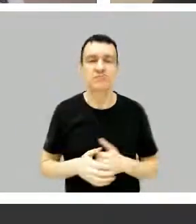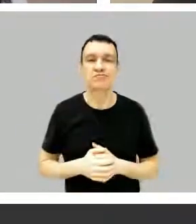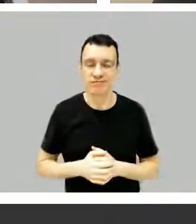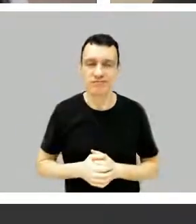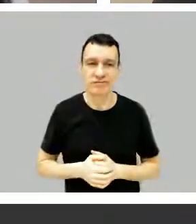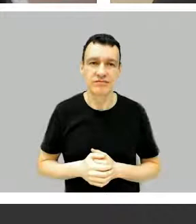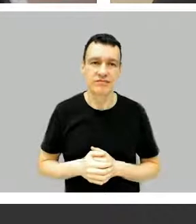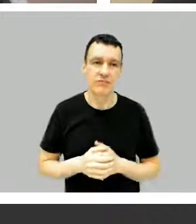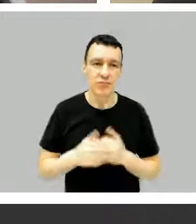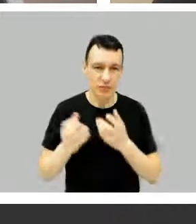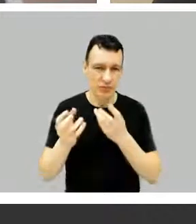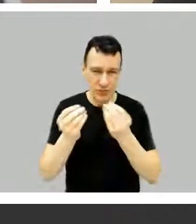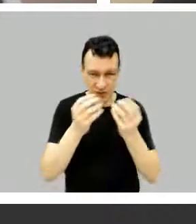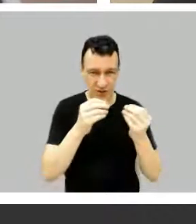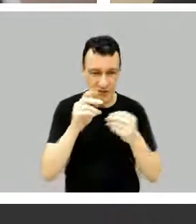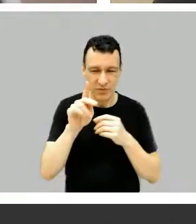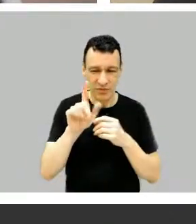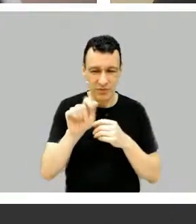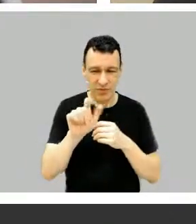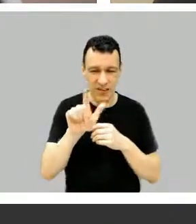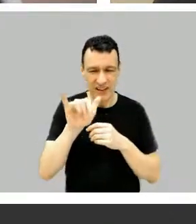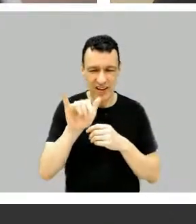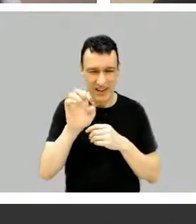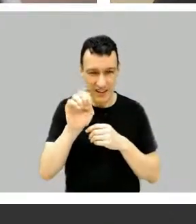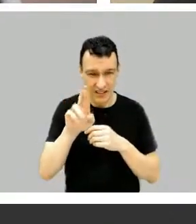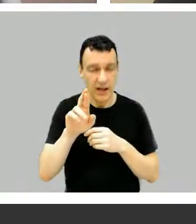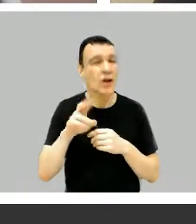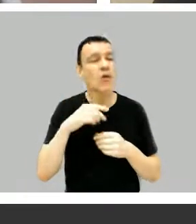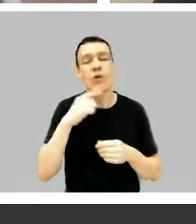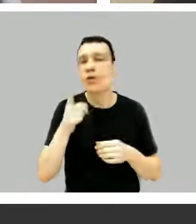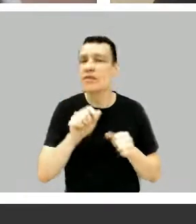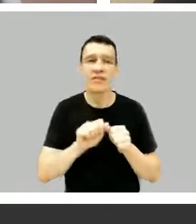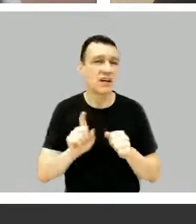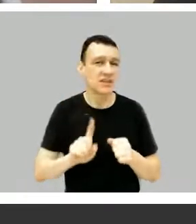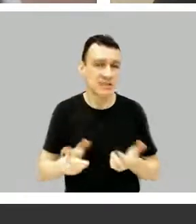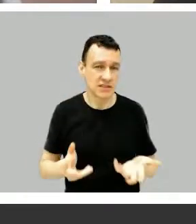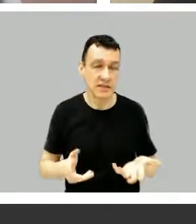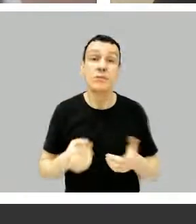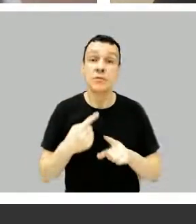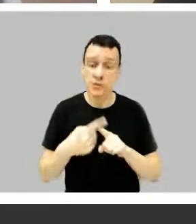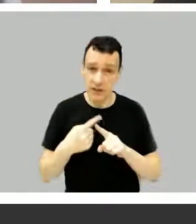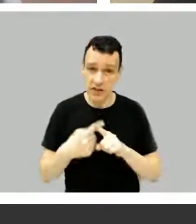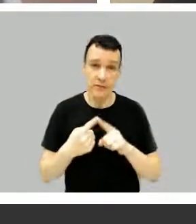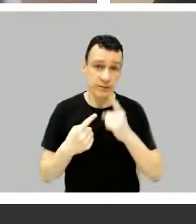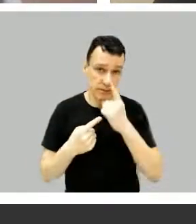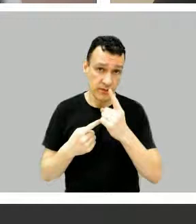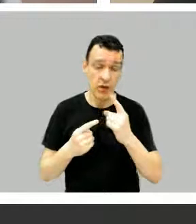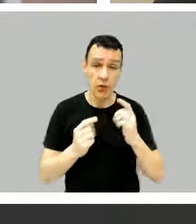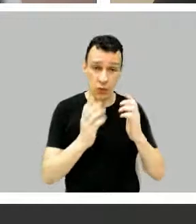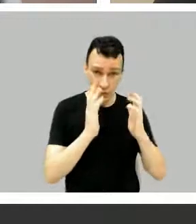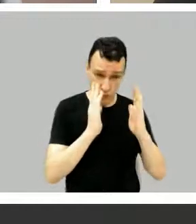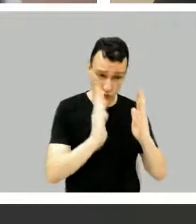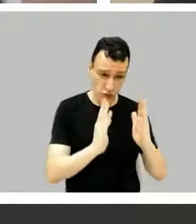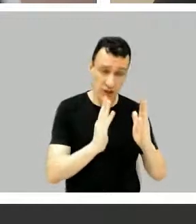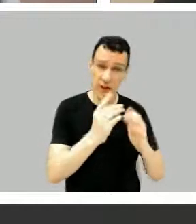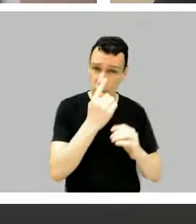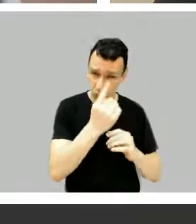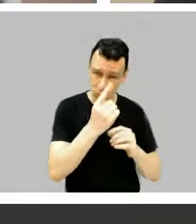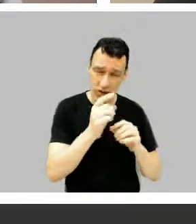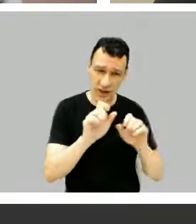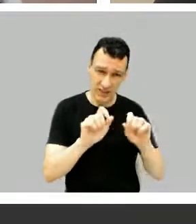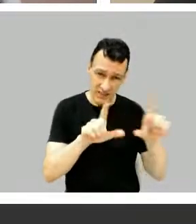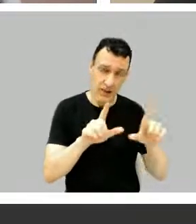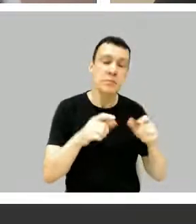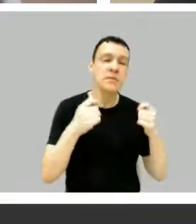isso. É, porque você precisa, para cada episódio, você tem um elenco diferente, locações diferentes, cenários